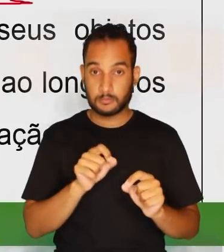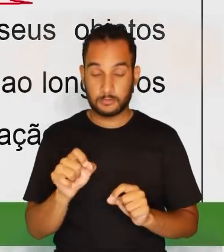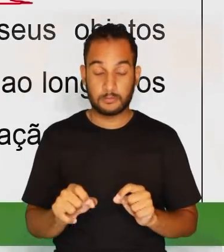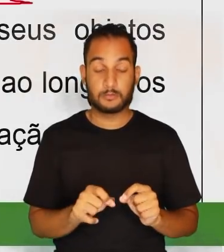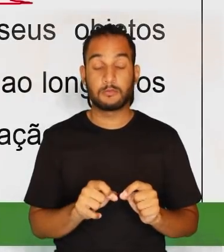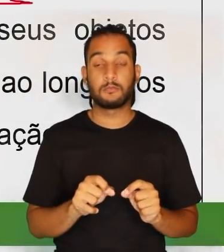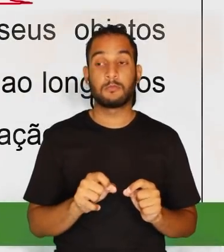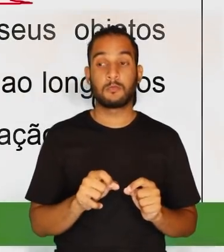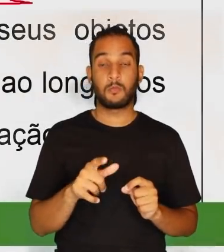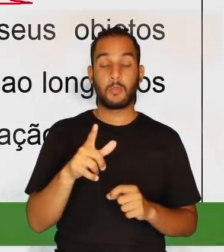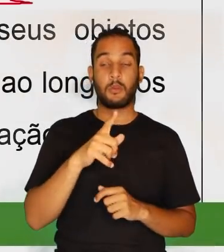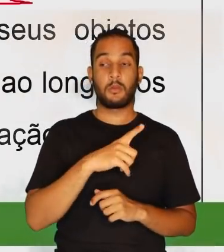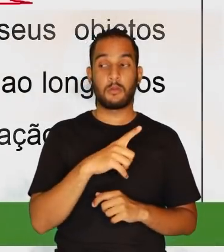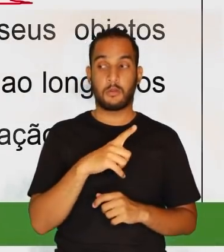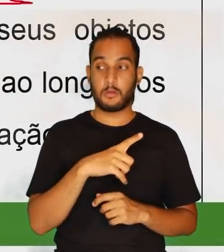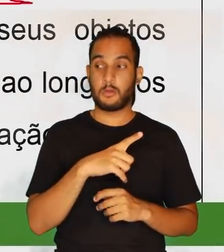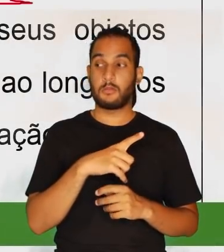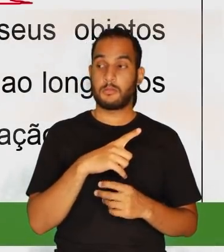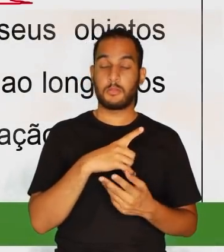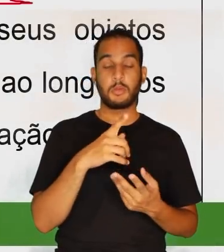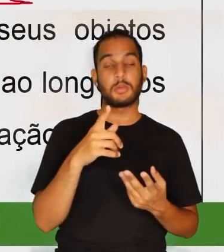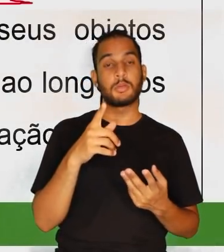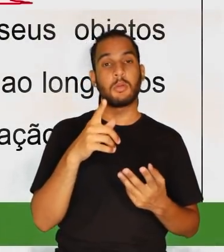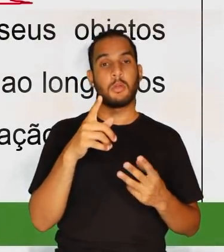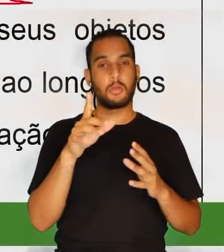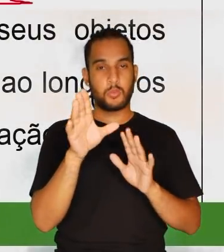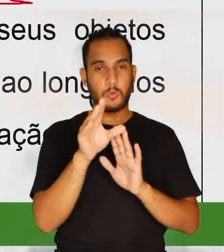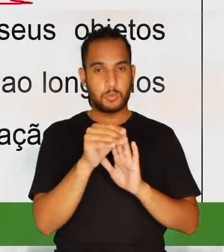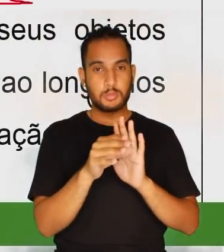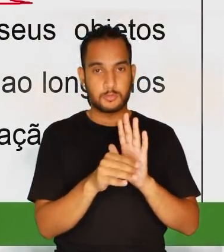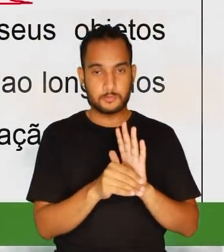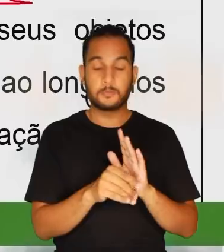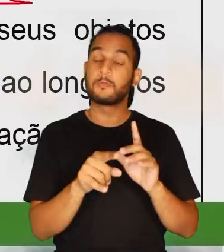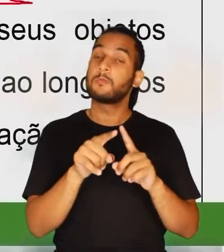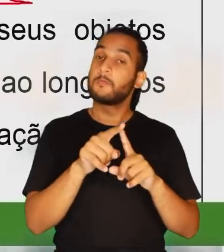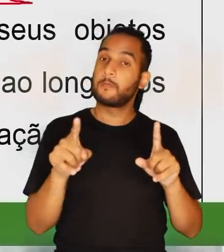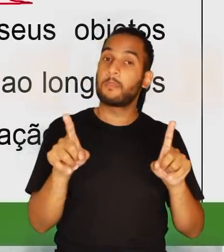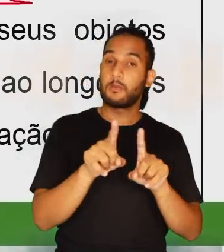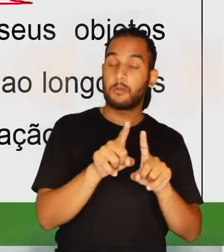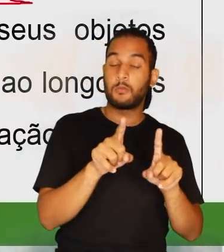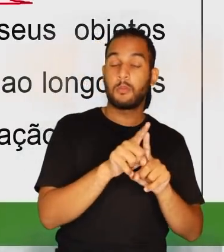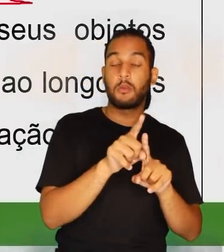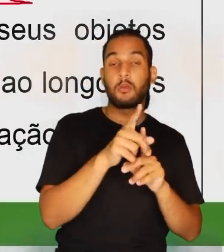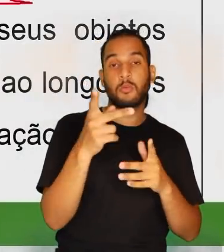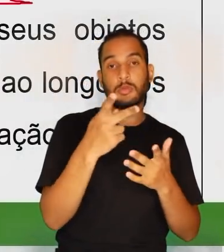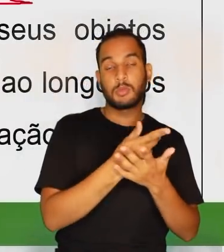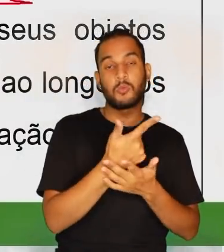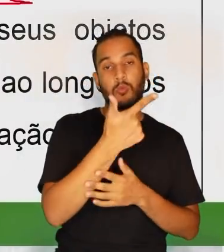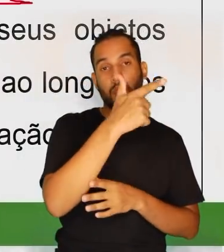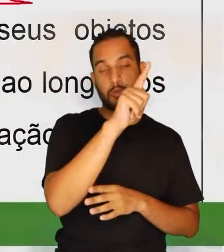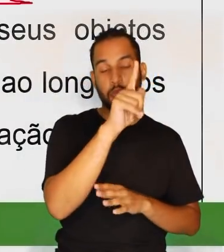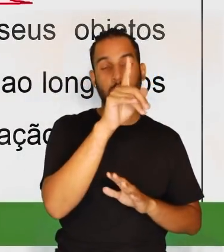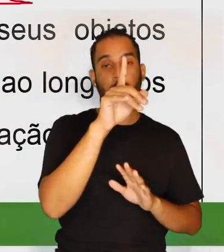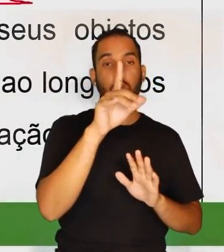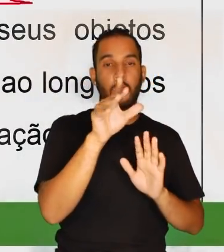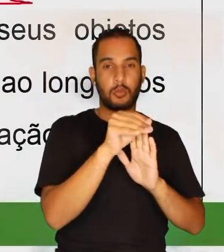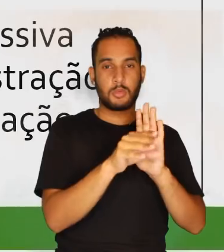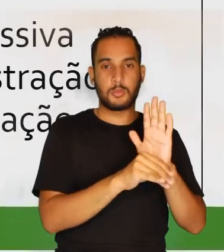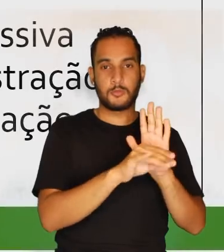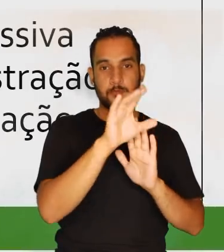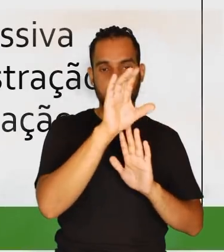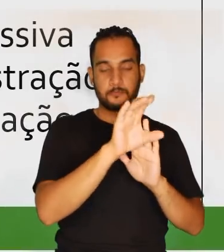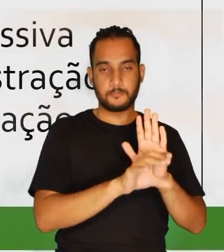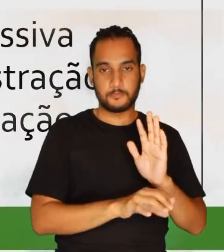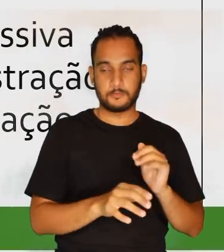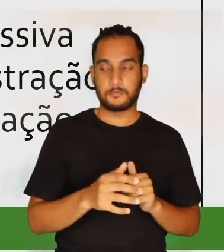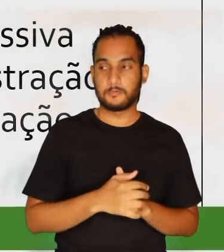nessas unidades temáticas, mas ela também vai acontecer com os outros componentes curriculares.